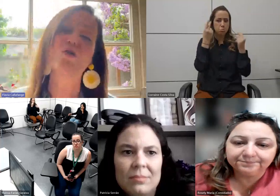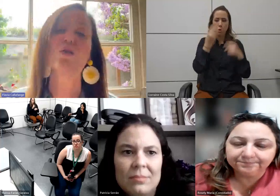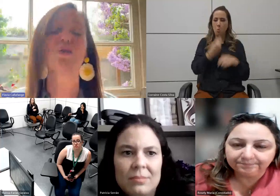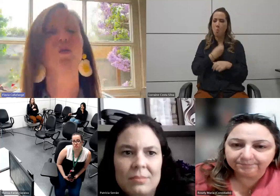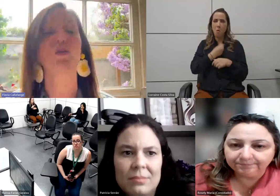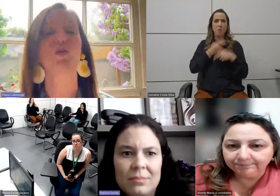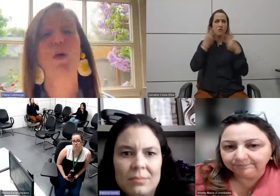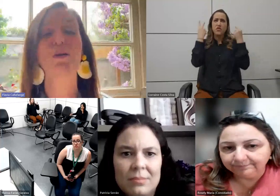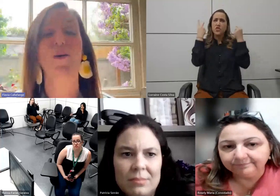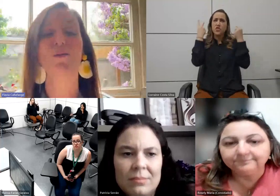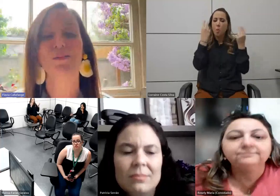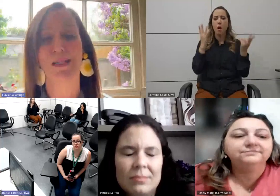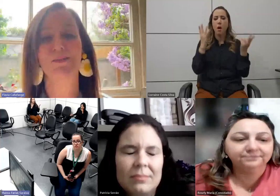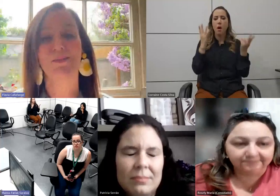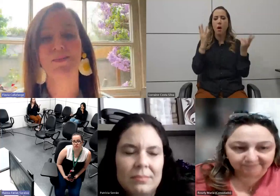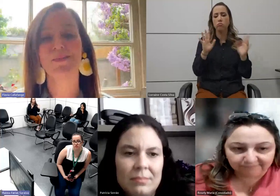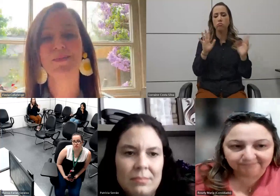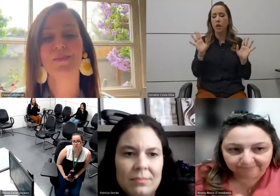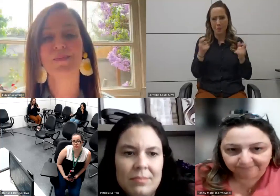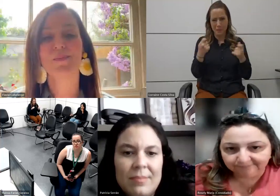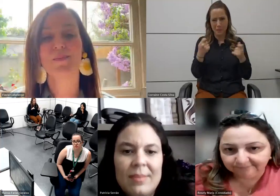implicações no uso do cordão.